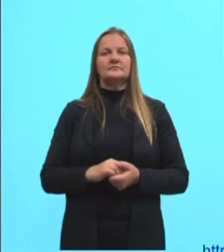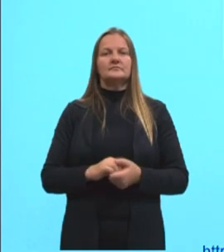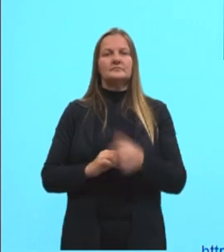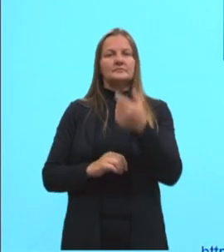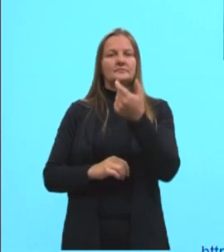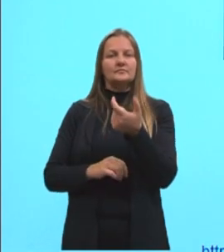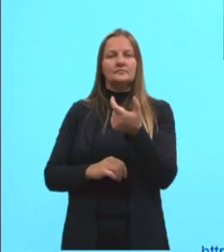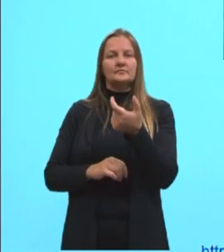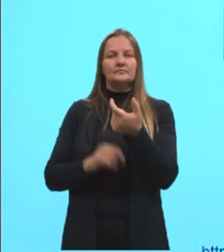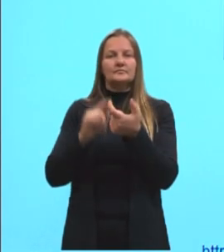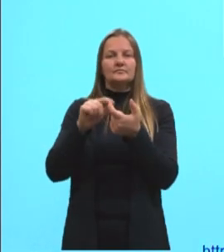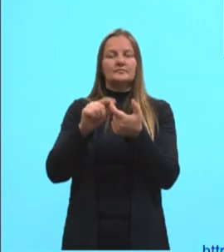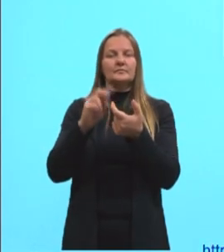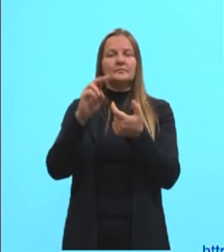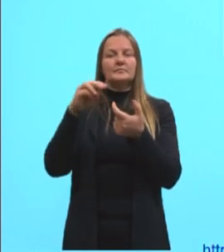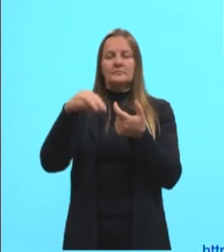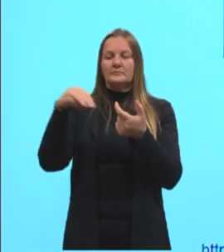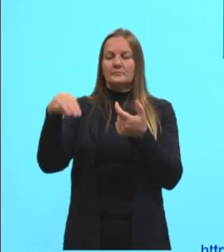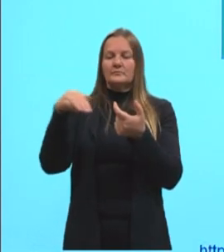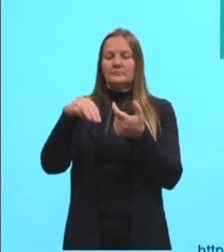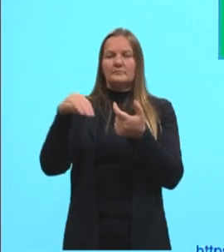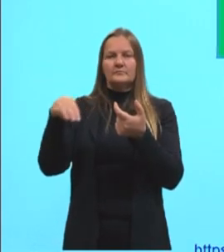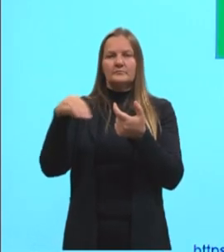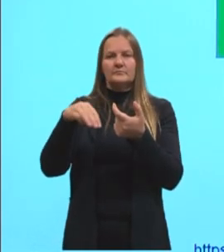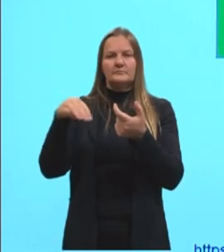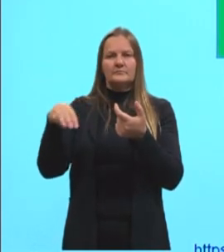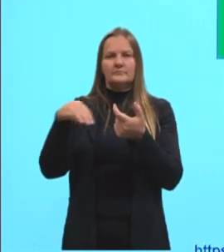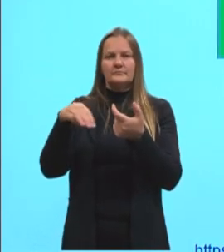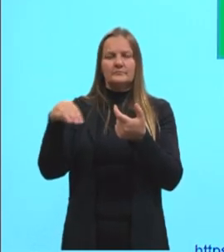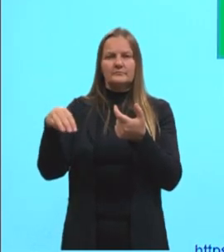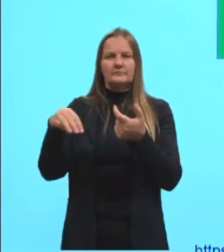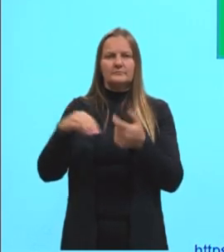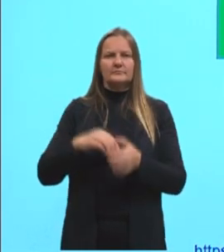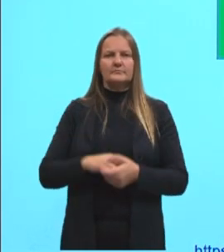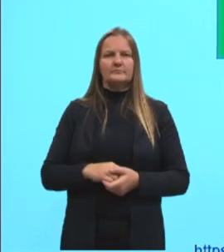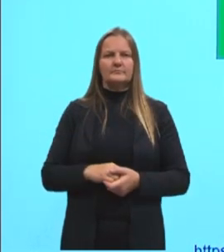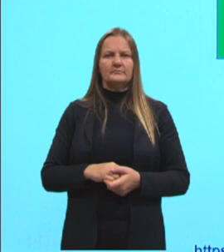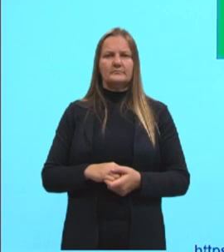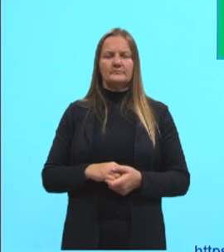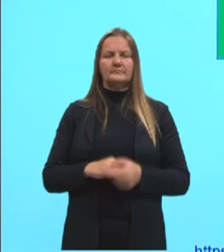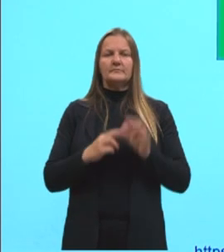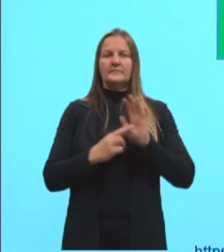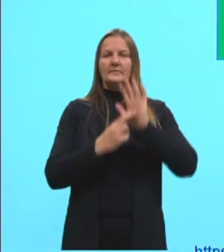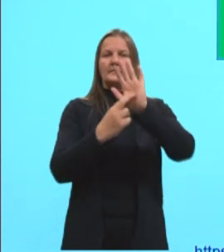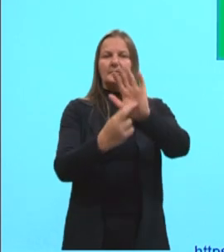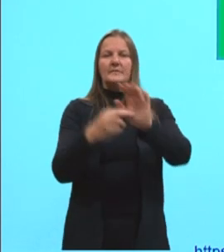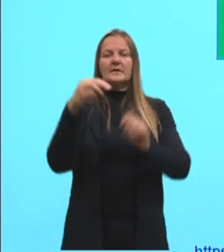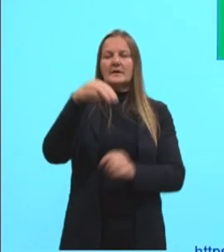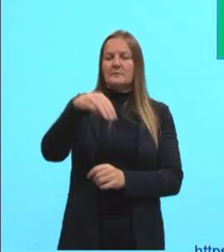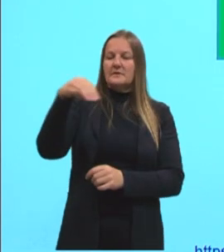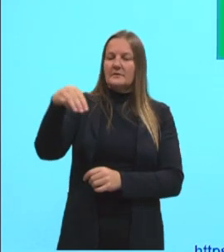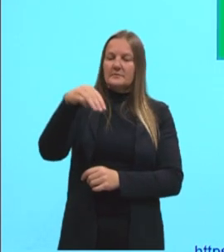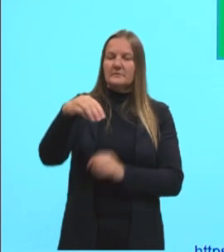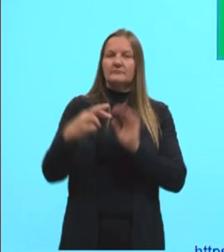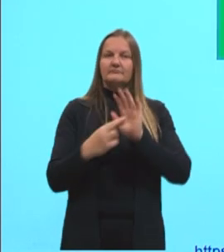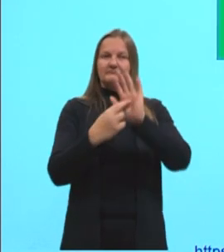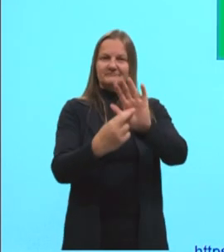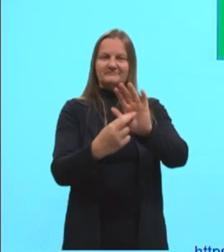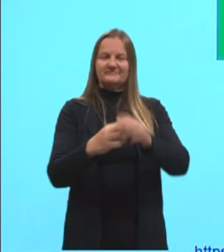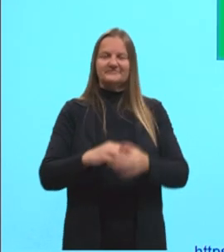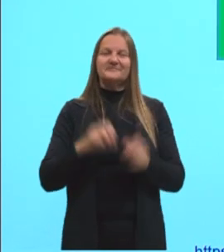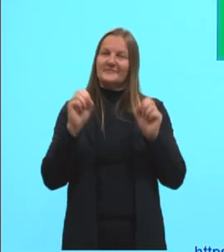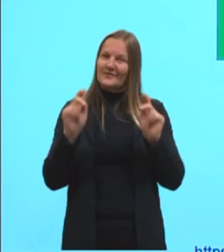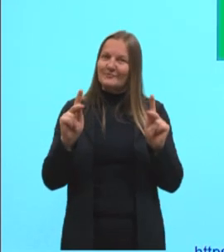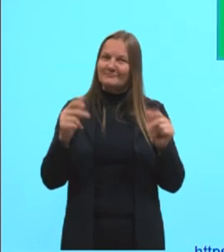que nós chegamos é o milímetro. Então, 25 milímetros é representado por MM. Certo?